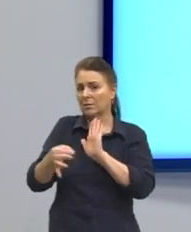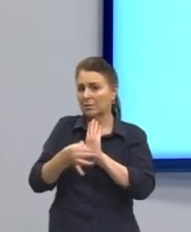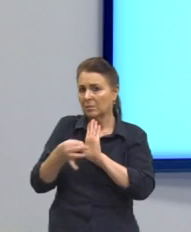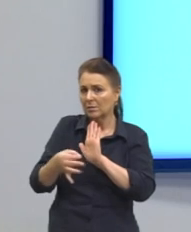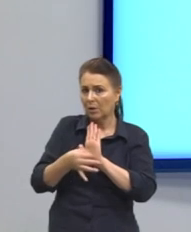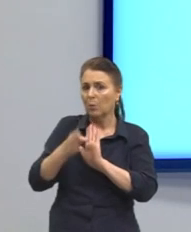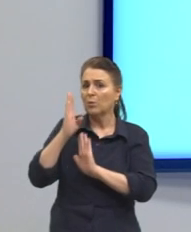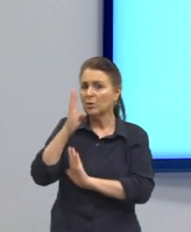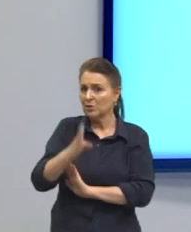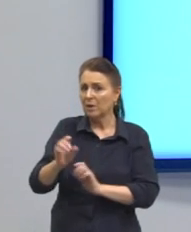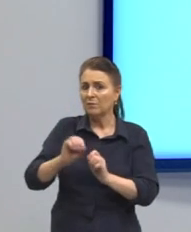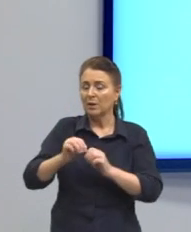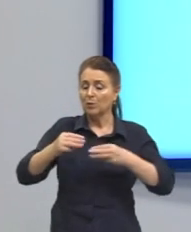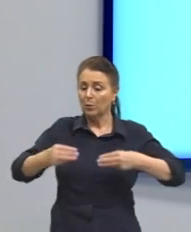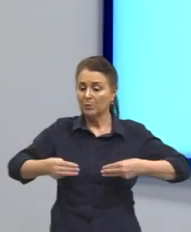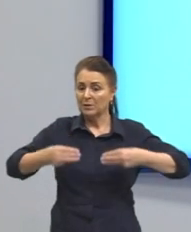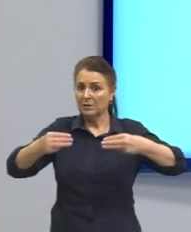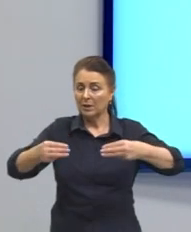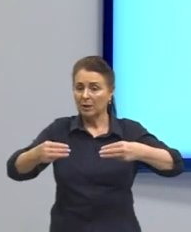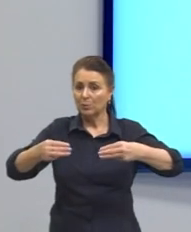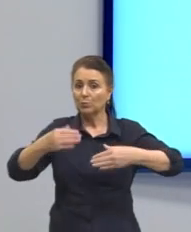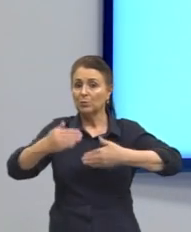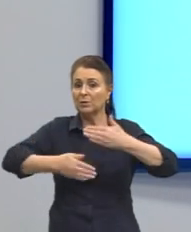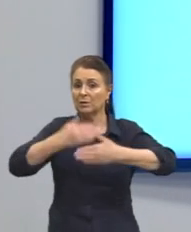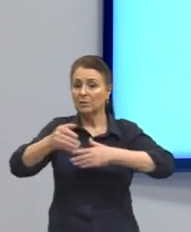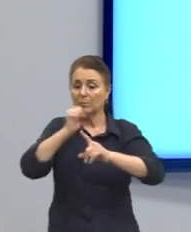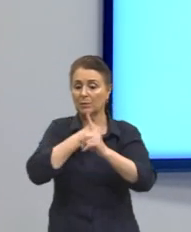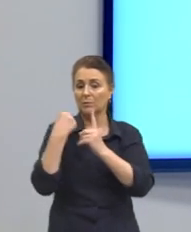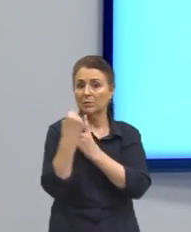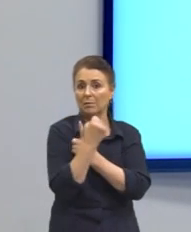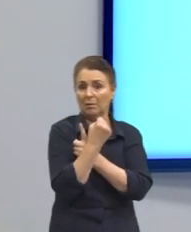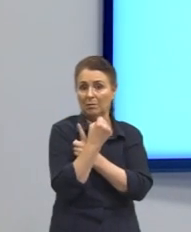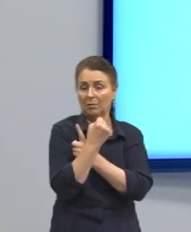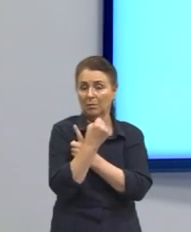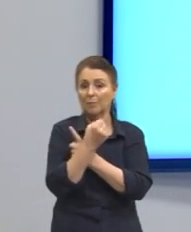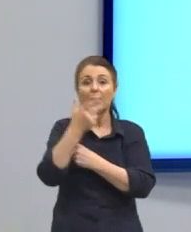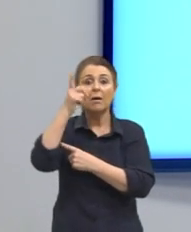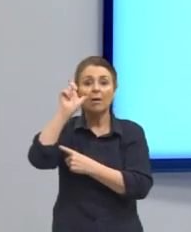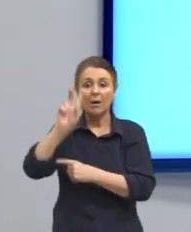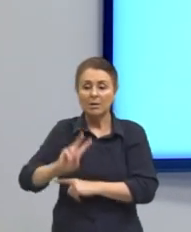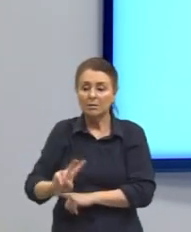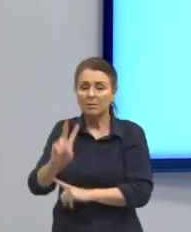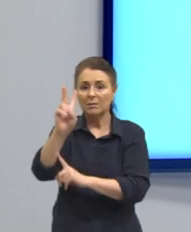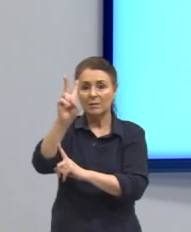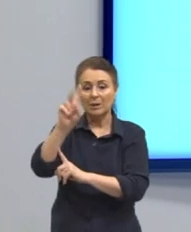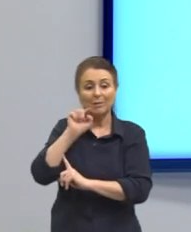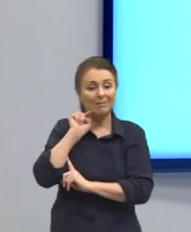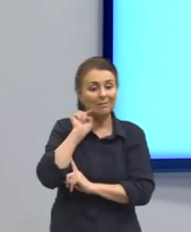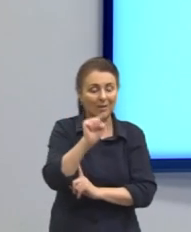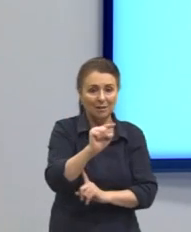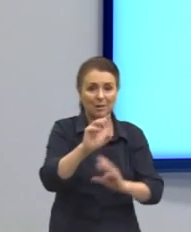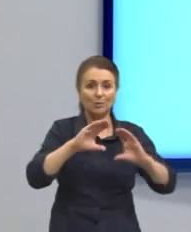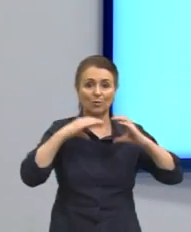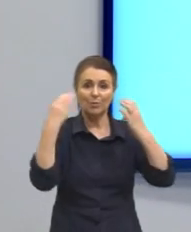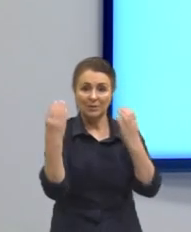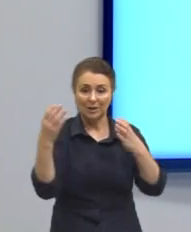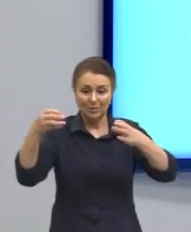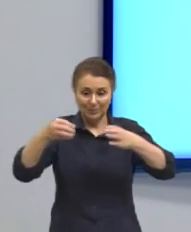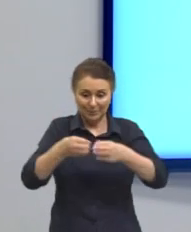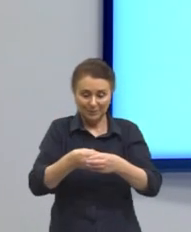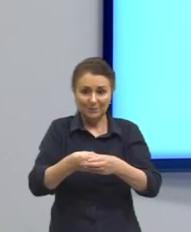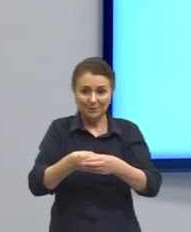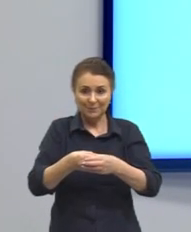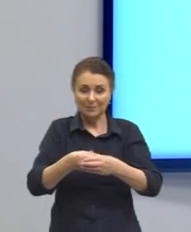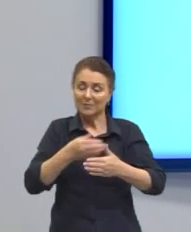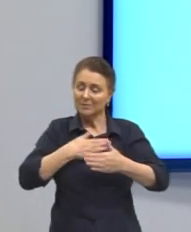já é feito pelo Ministério do Desenvolvimento Social para que seja garantida a valorização dessas comunidades. Então, fica